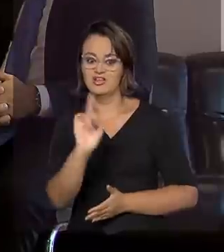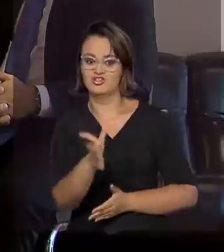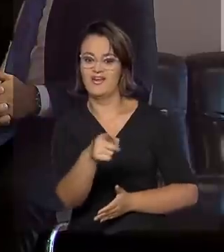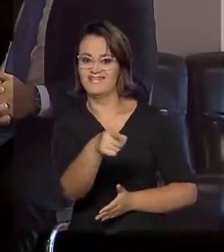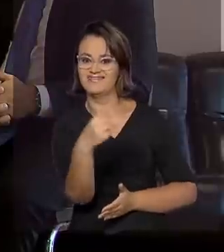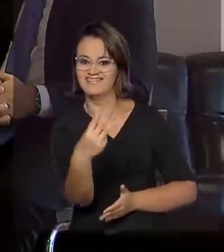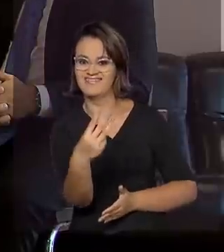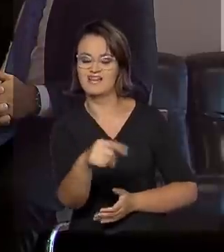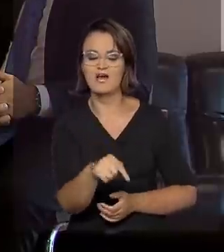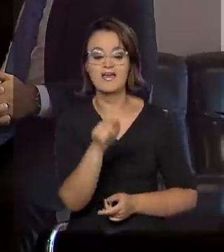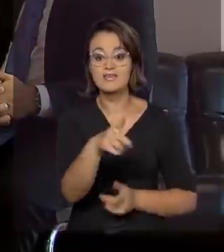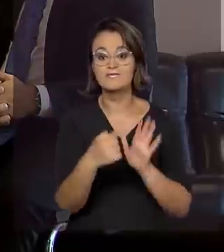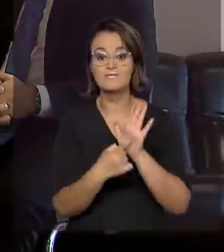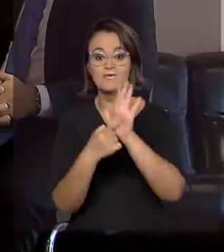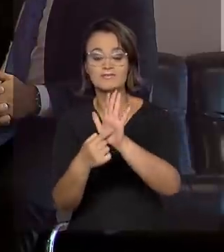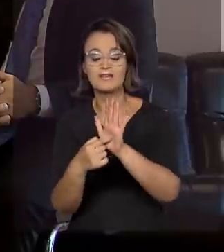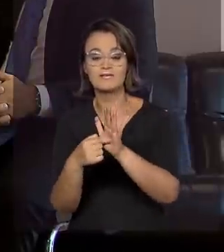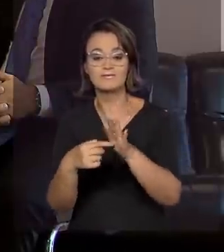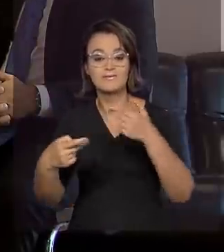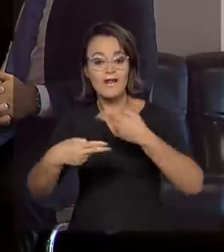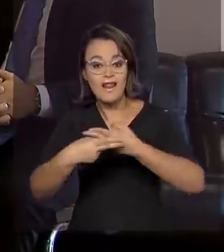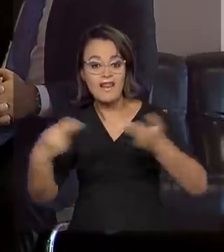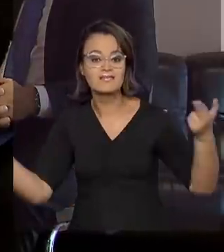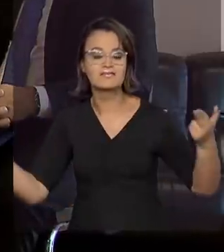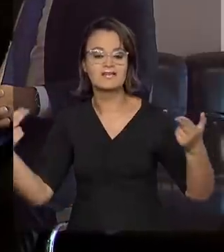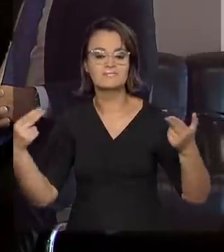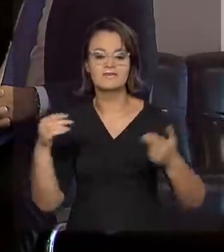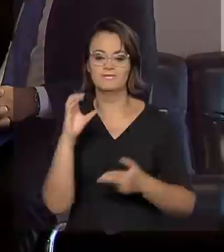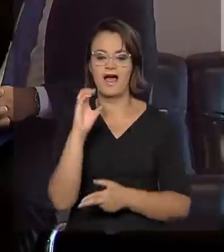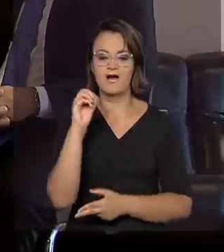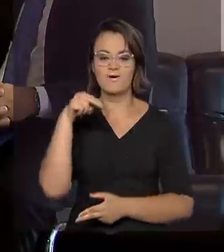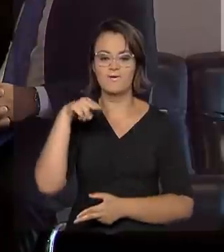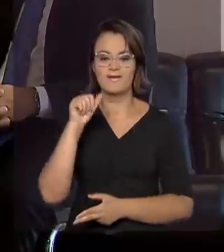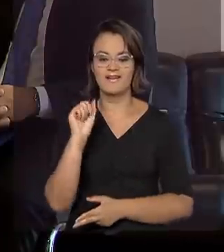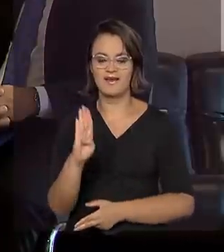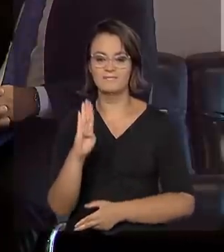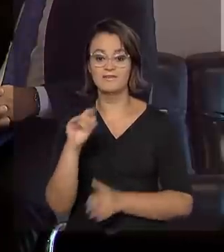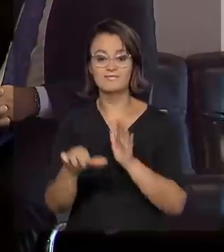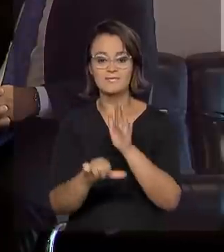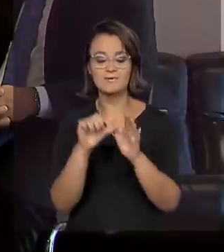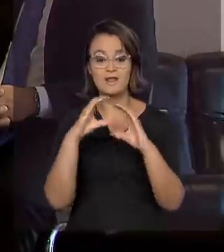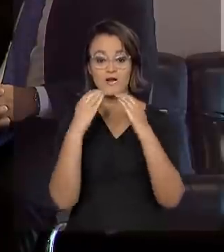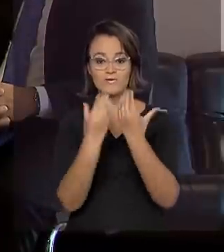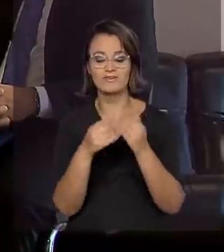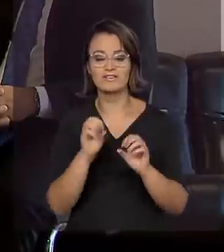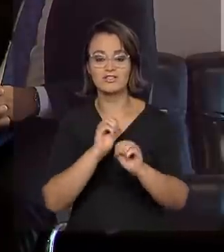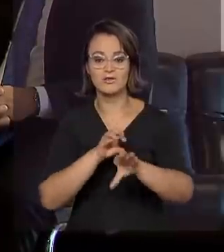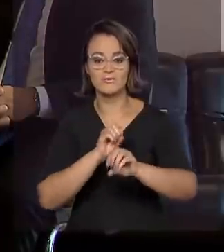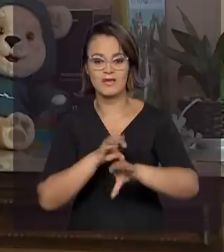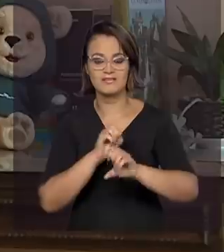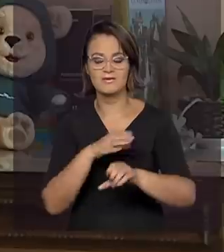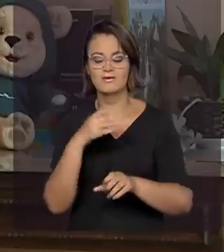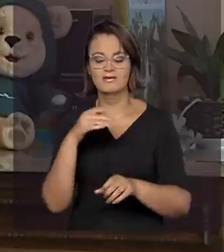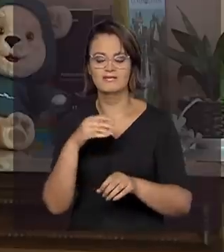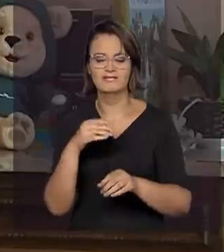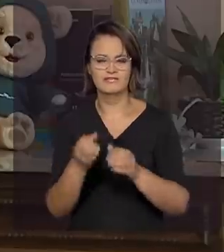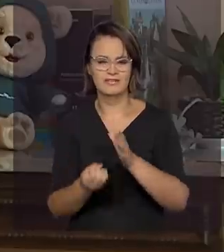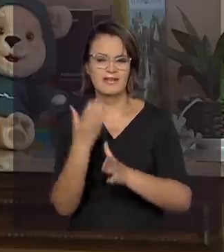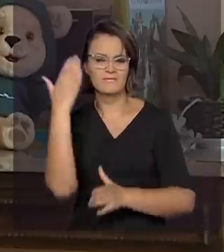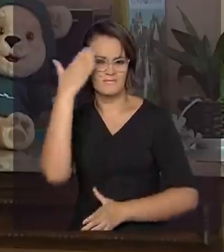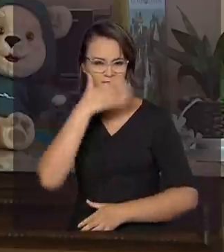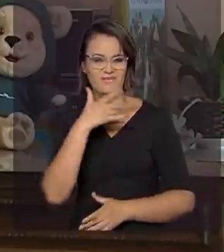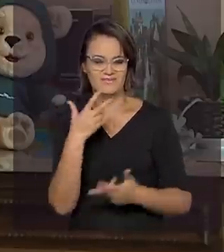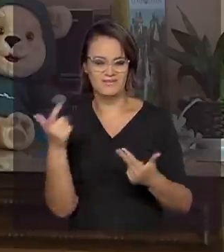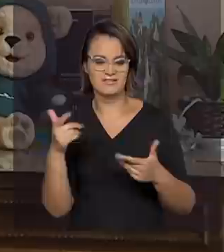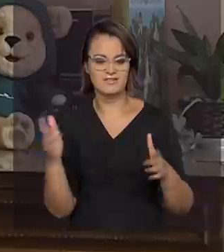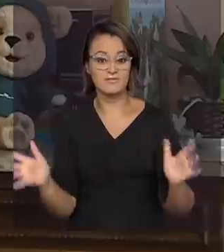ela foi apresentada no lançamento da CONAB, a primeira Conferência Nacional de Alfabetização Baseada em Evidências, que foi